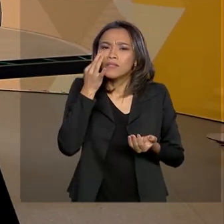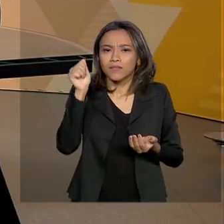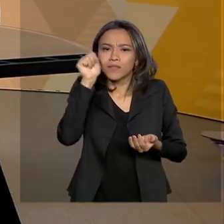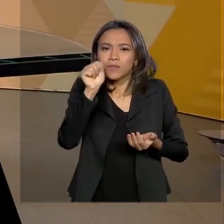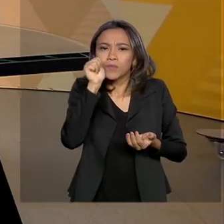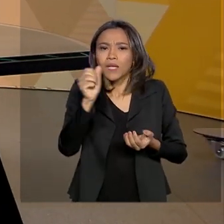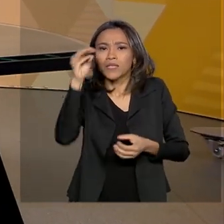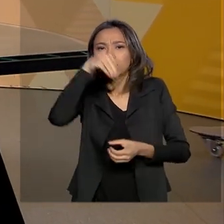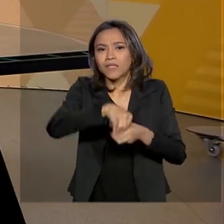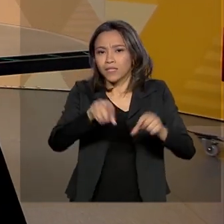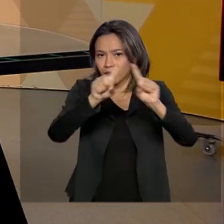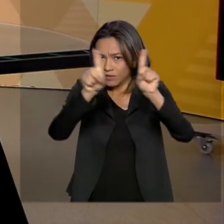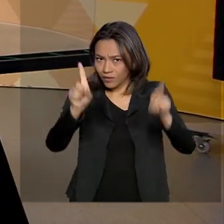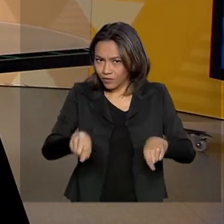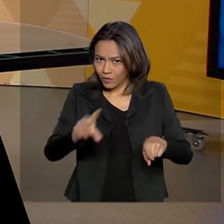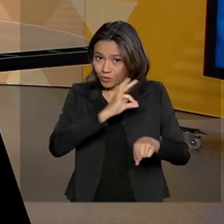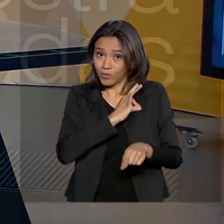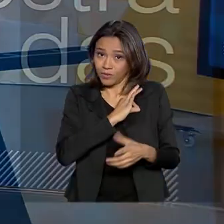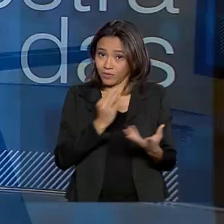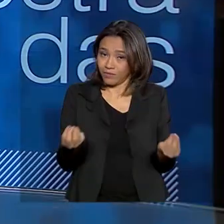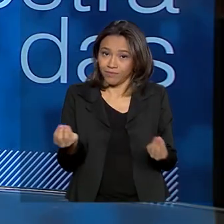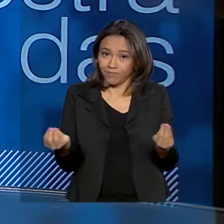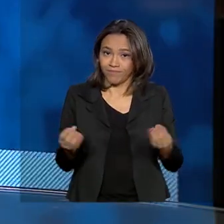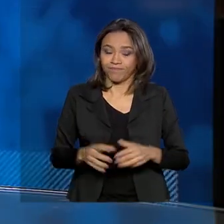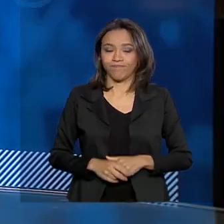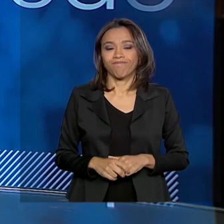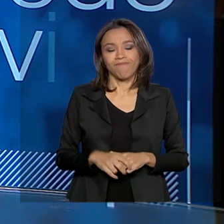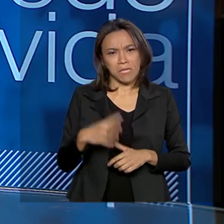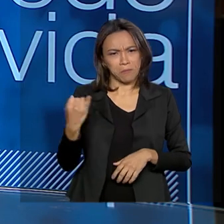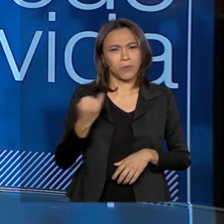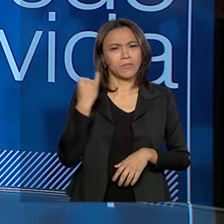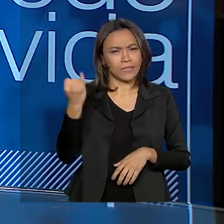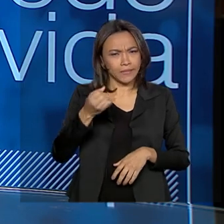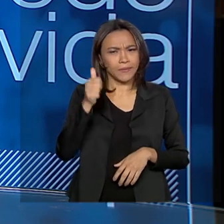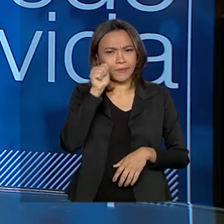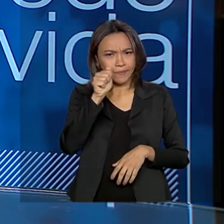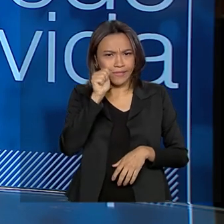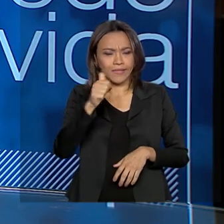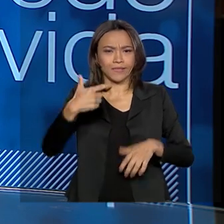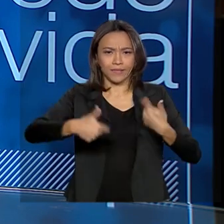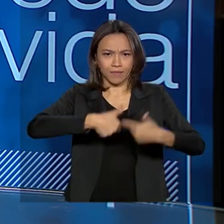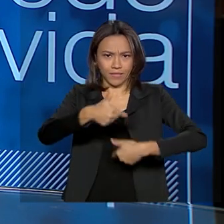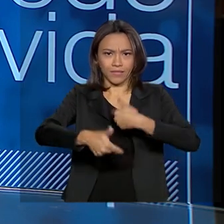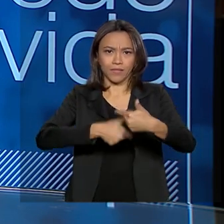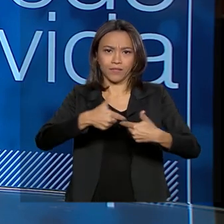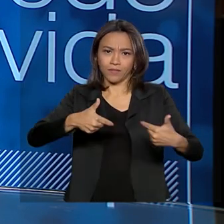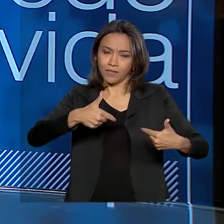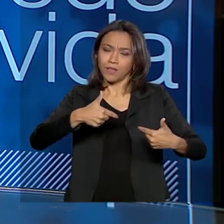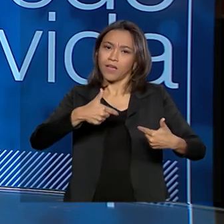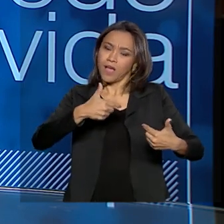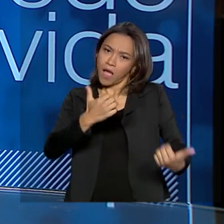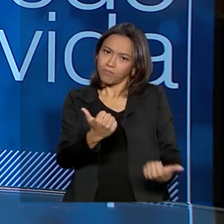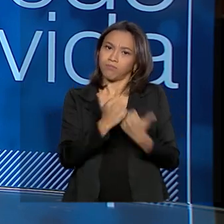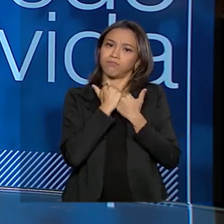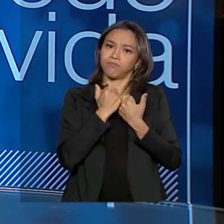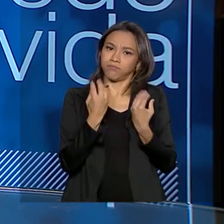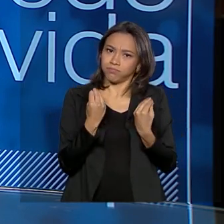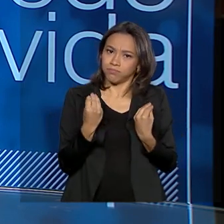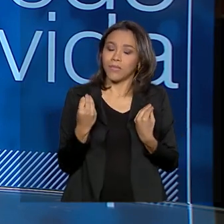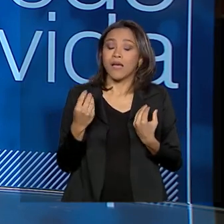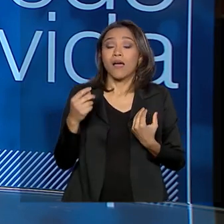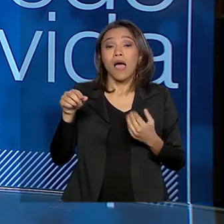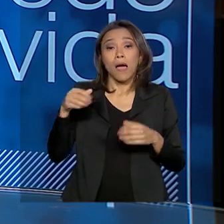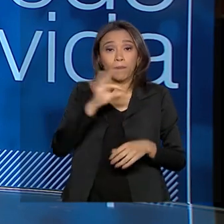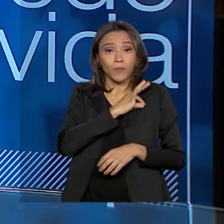no quadro da PRF? É importante, a presença feminina, acho que soma muito no nosso trabalho. A Polícia Rodoviária Federal teve a